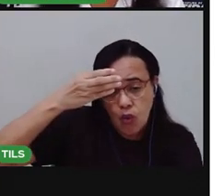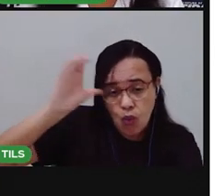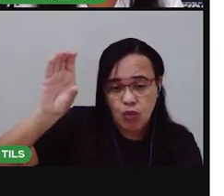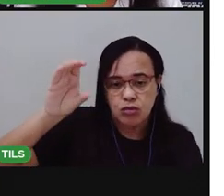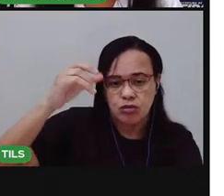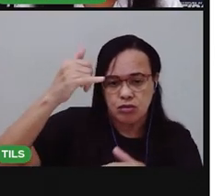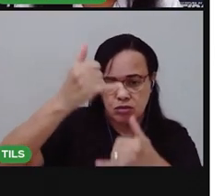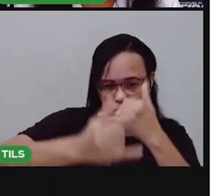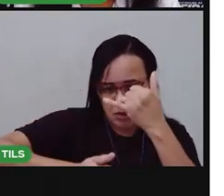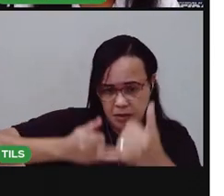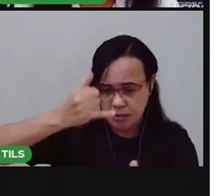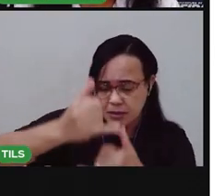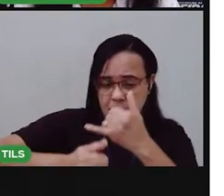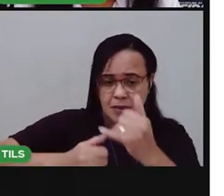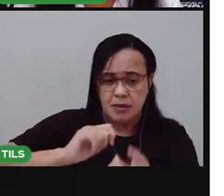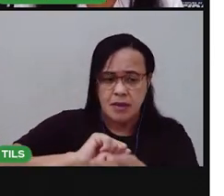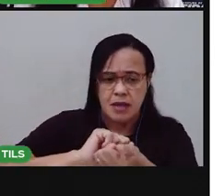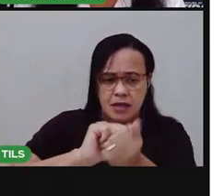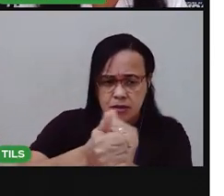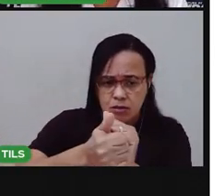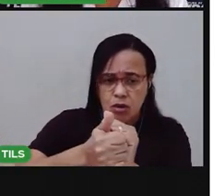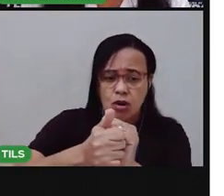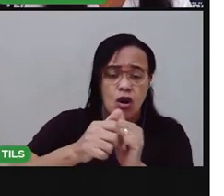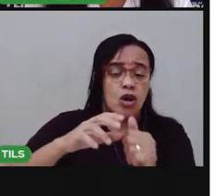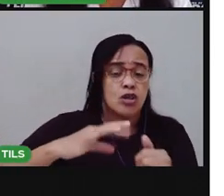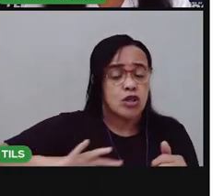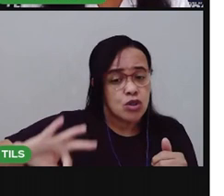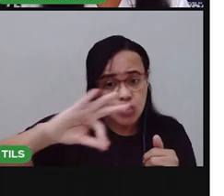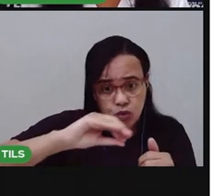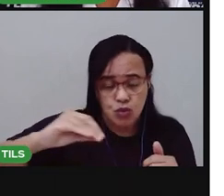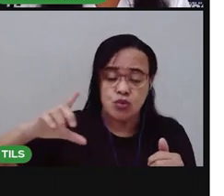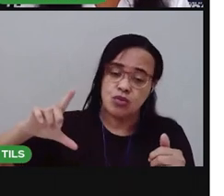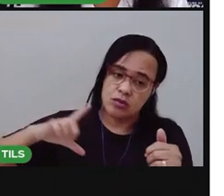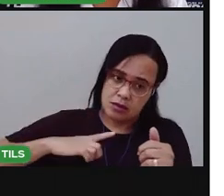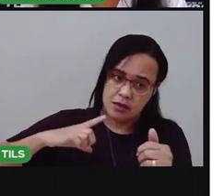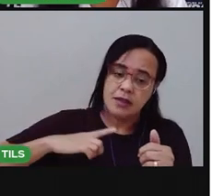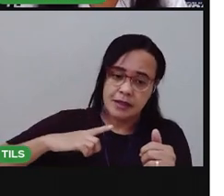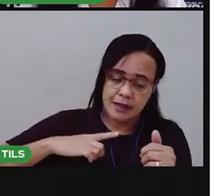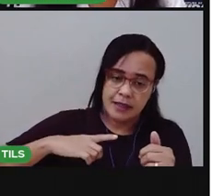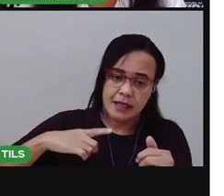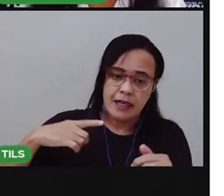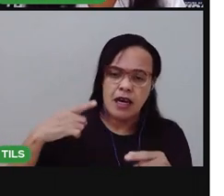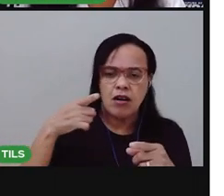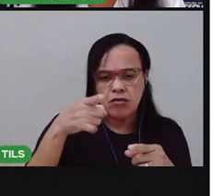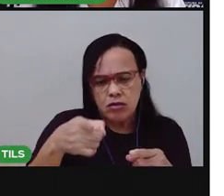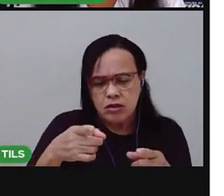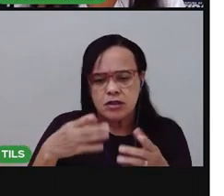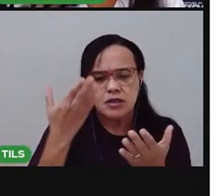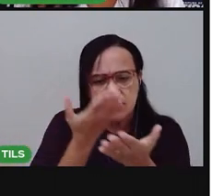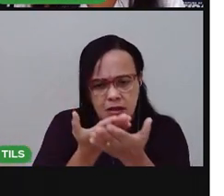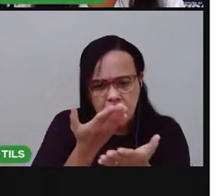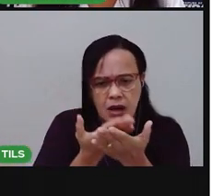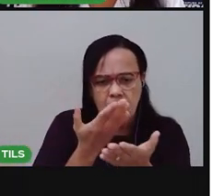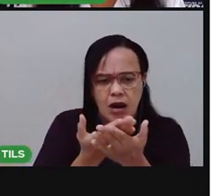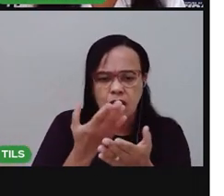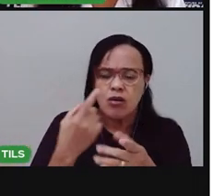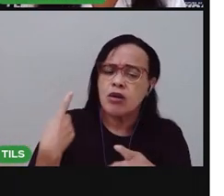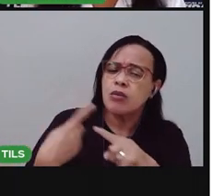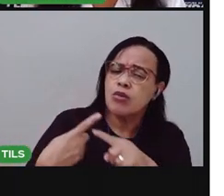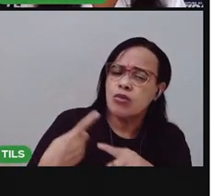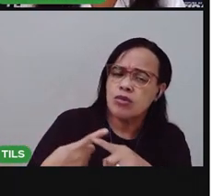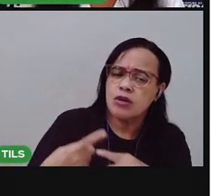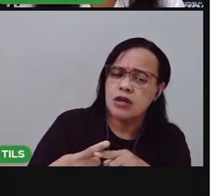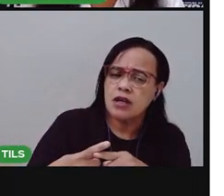agora comigo, acompanhando essa aula. Porque o Estado reconhece que esse é um direito seu e tem o dever de